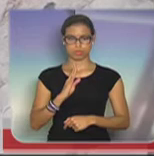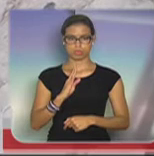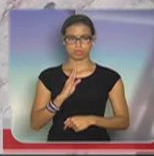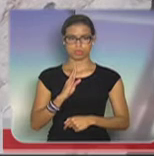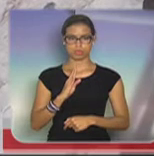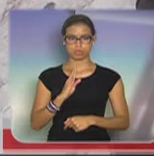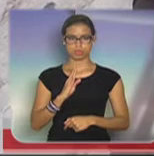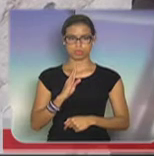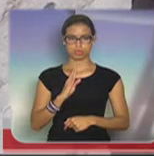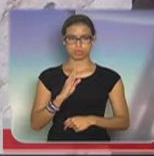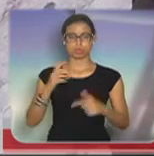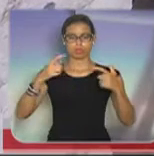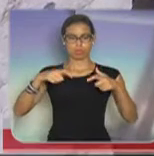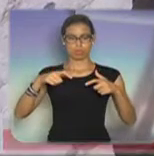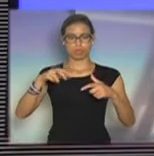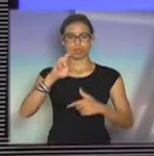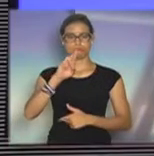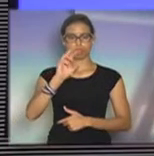um policial morto em Rondônia.